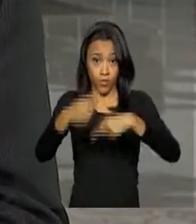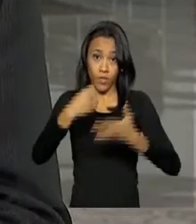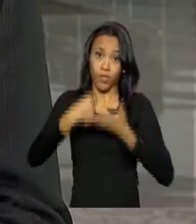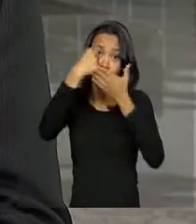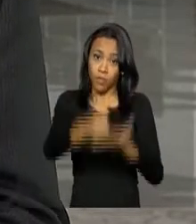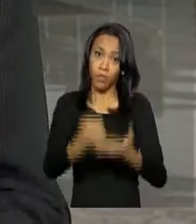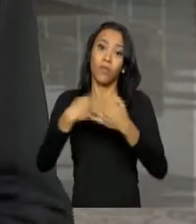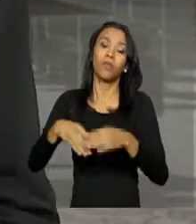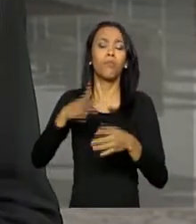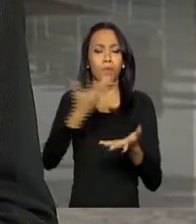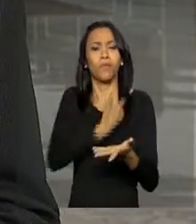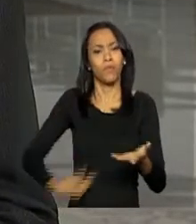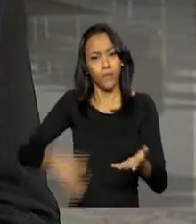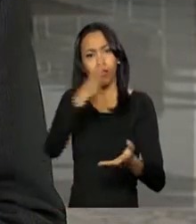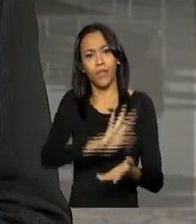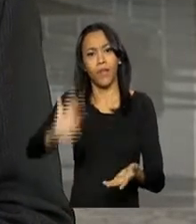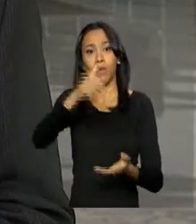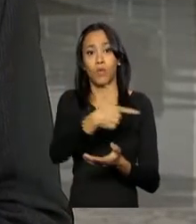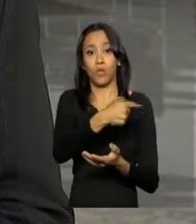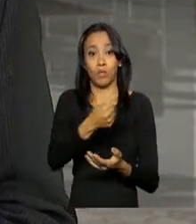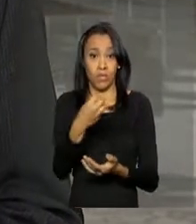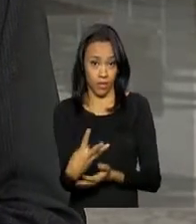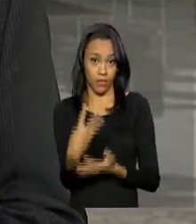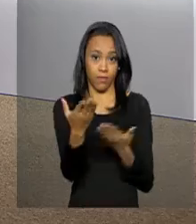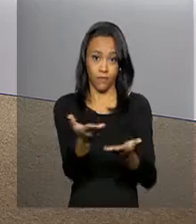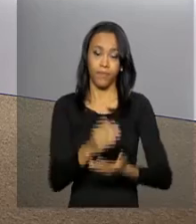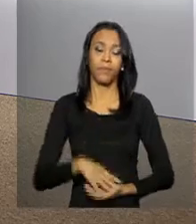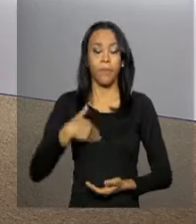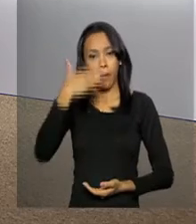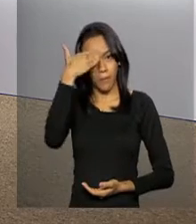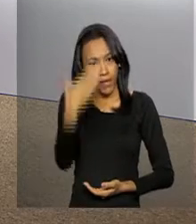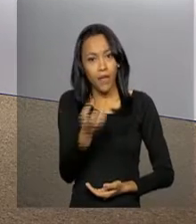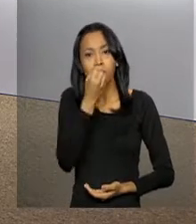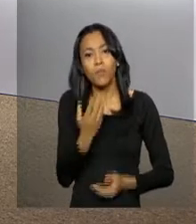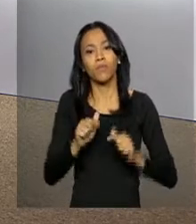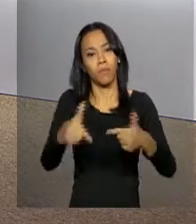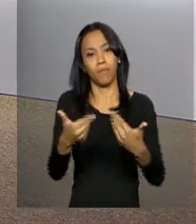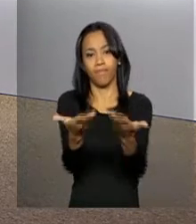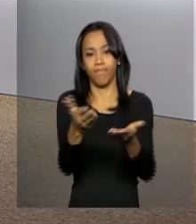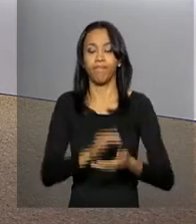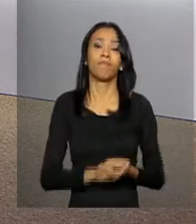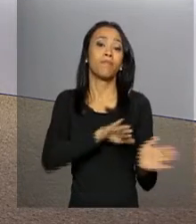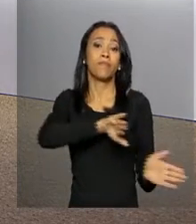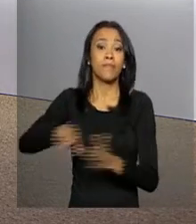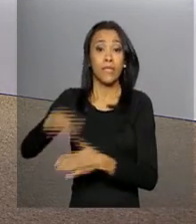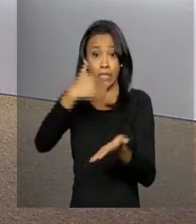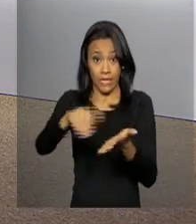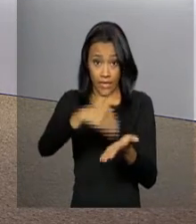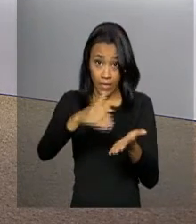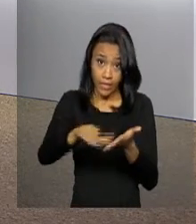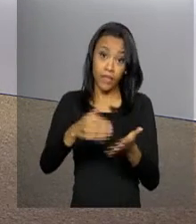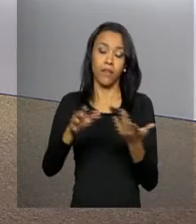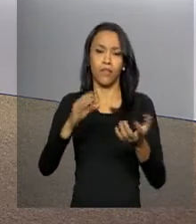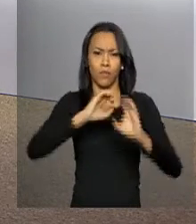pelo governo federal. Isso em 2003. Daniel. Obrigada, João Pedro. Bom trabalho para você. A Secretaria de Imprensa da